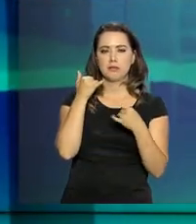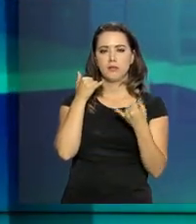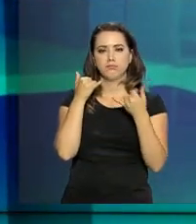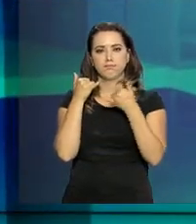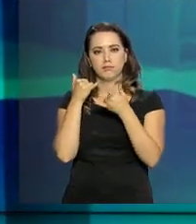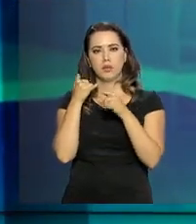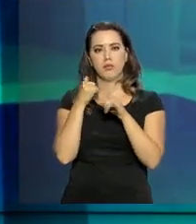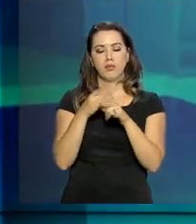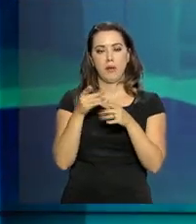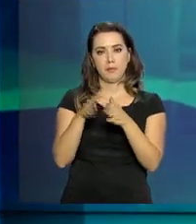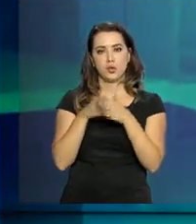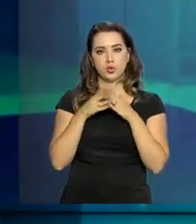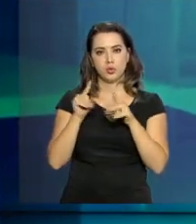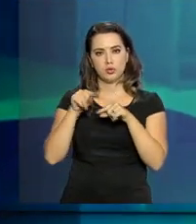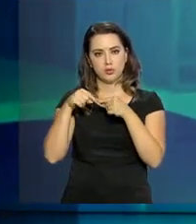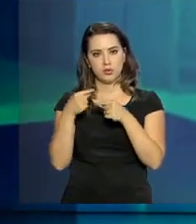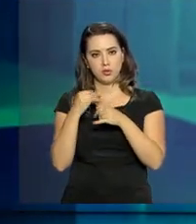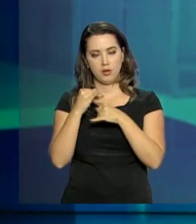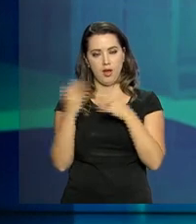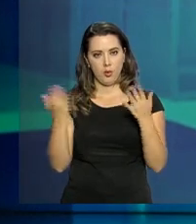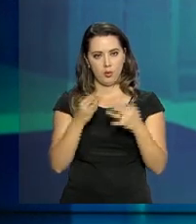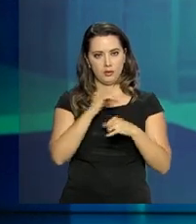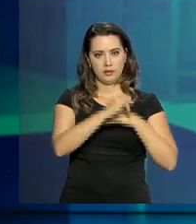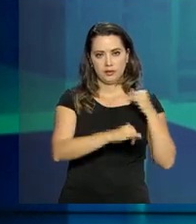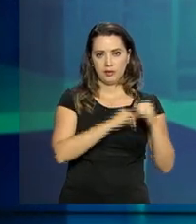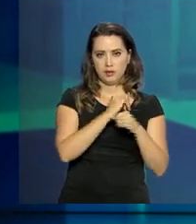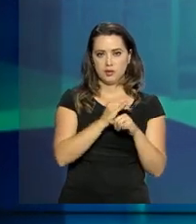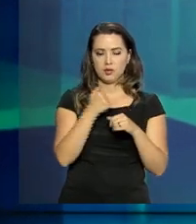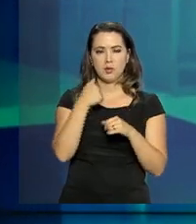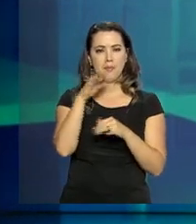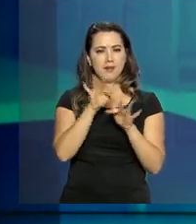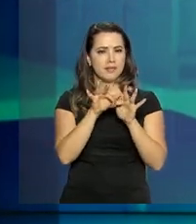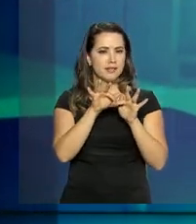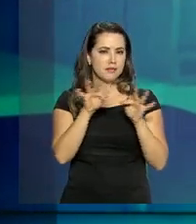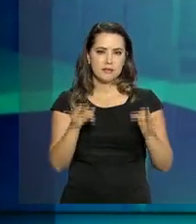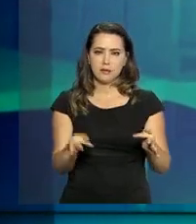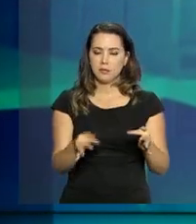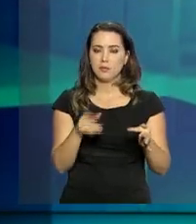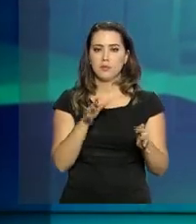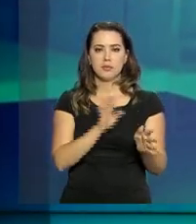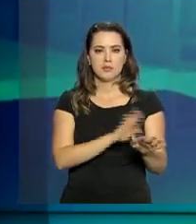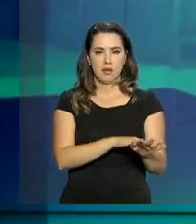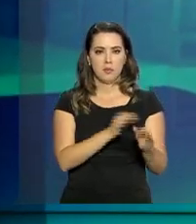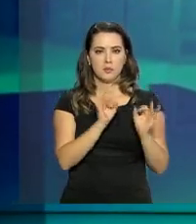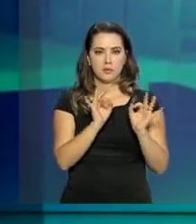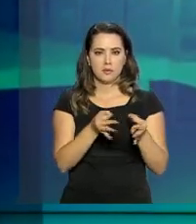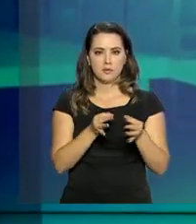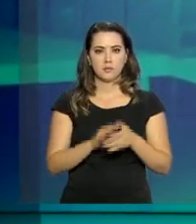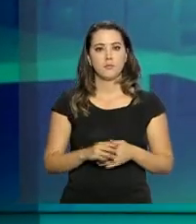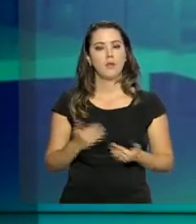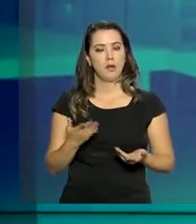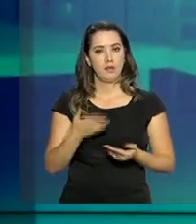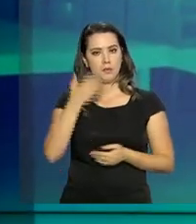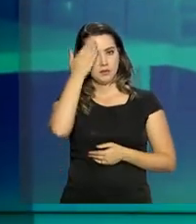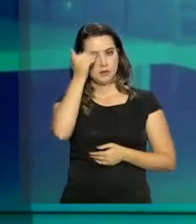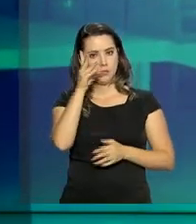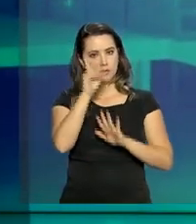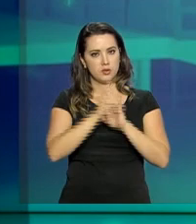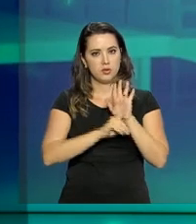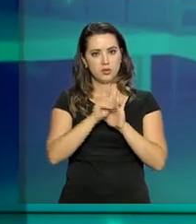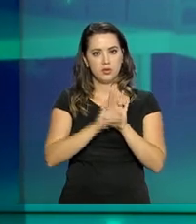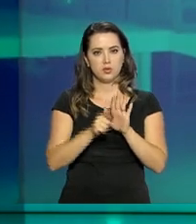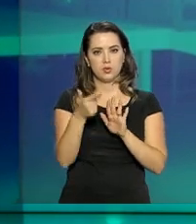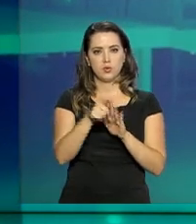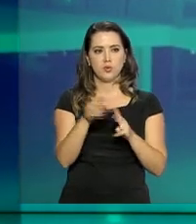Com a inclusão da solicitação pela internet, o processo passa a ter fluxos e prazos bem definidos. Para ter direito à